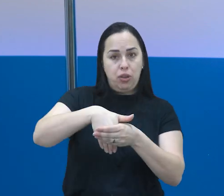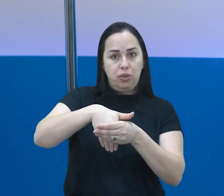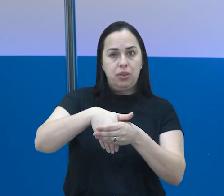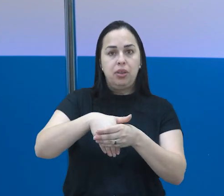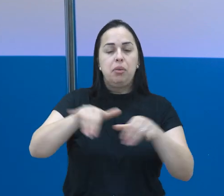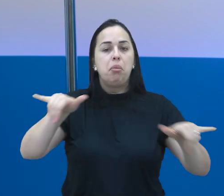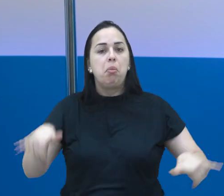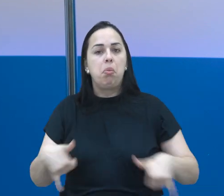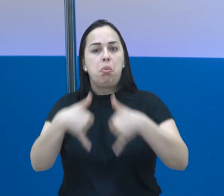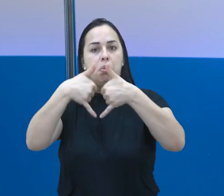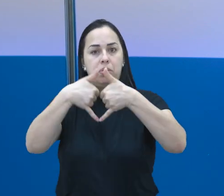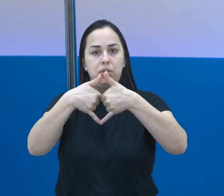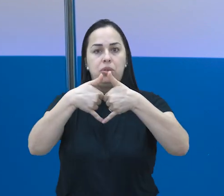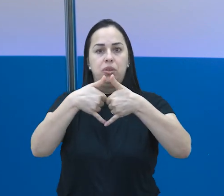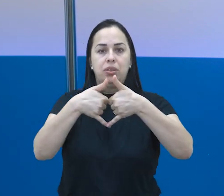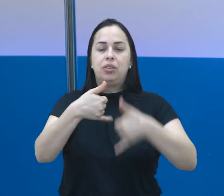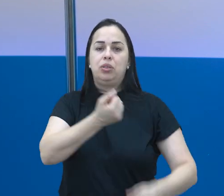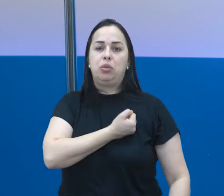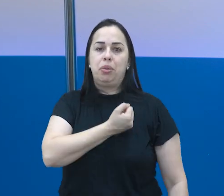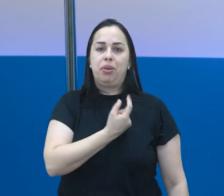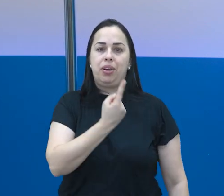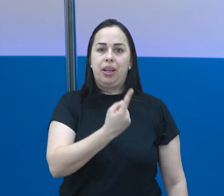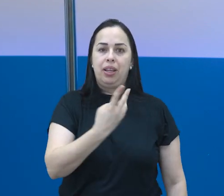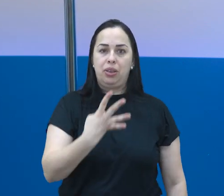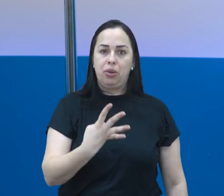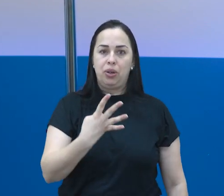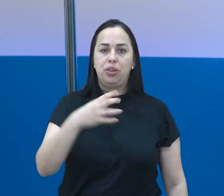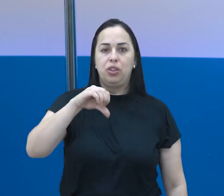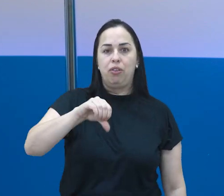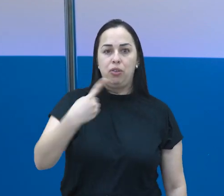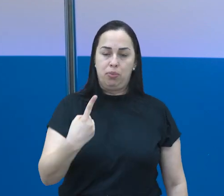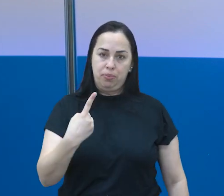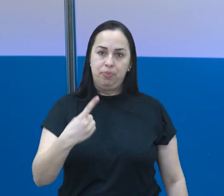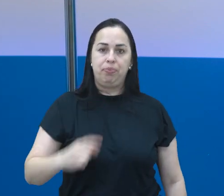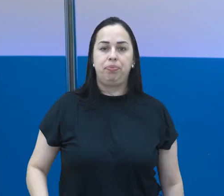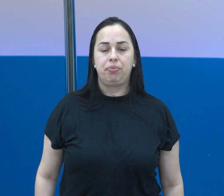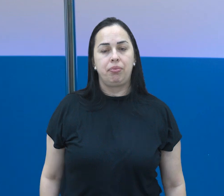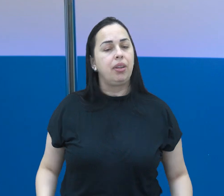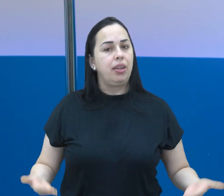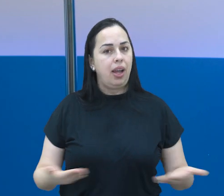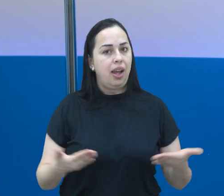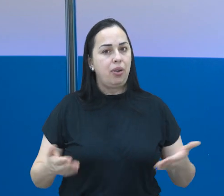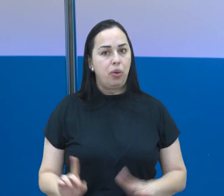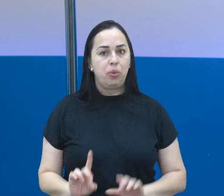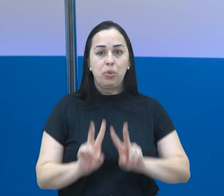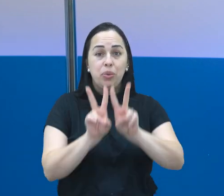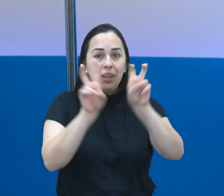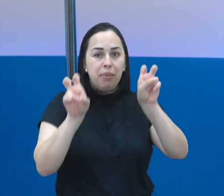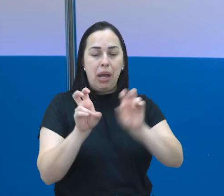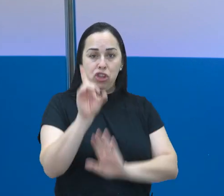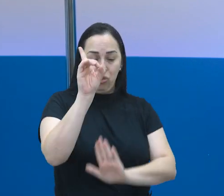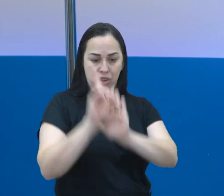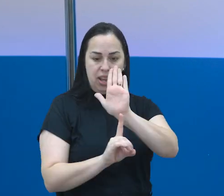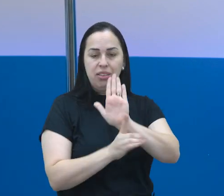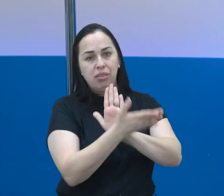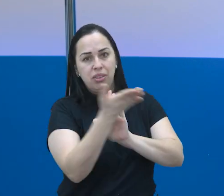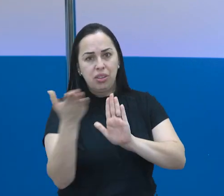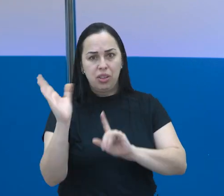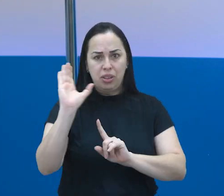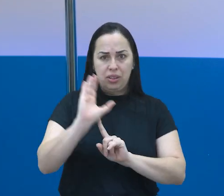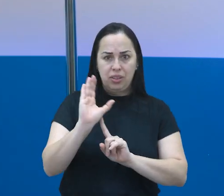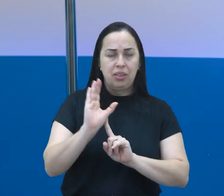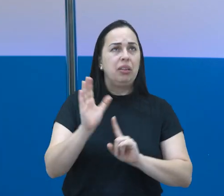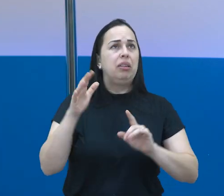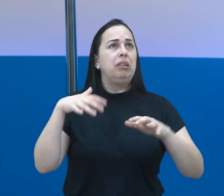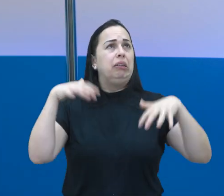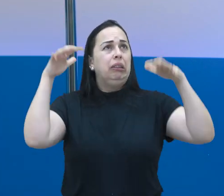Voto. A ligação pode ser feita pelo número 1491. Vamos falar de direito do consumidor?